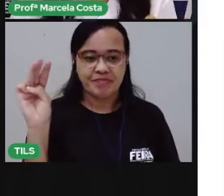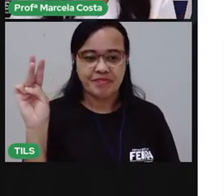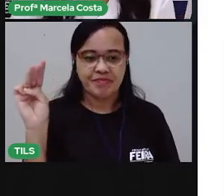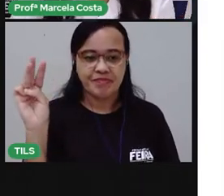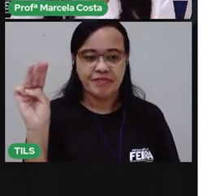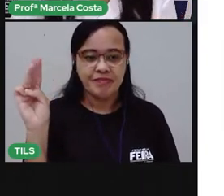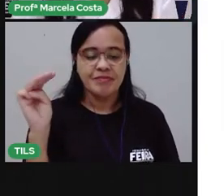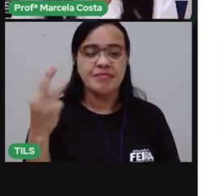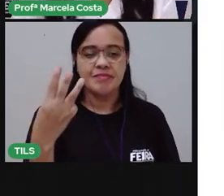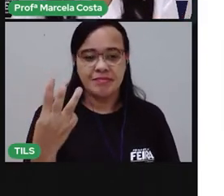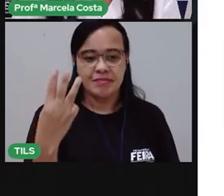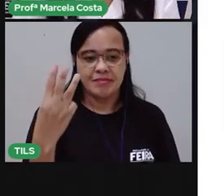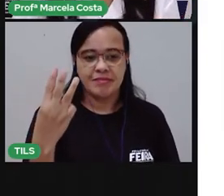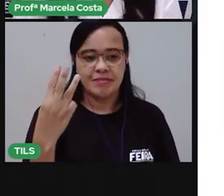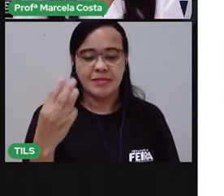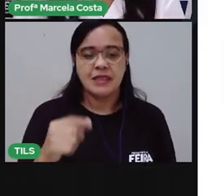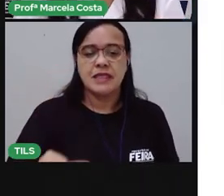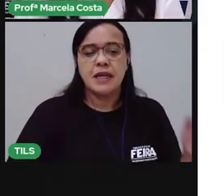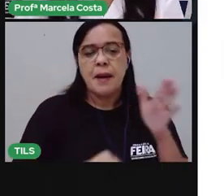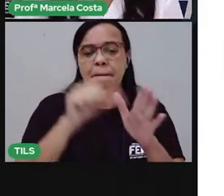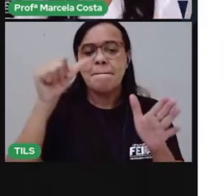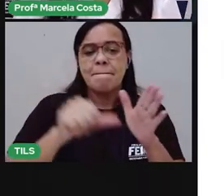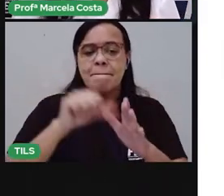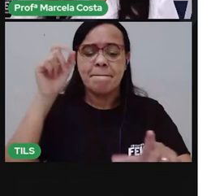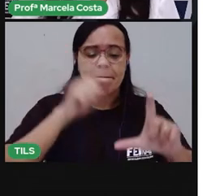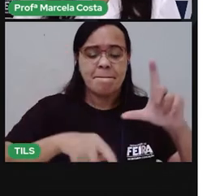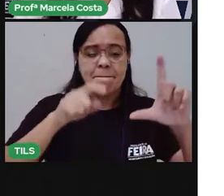aqui. Qual é a primeira letra?